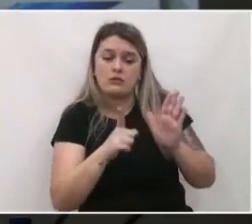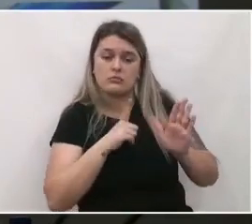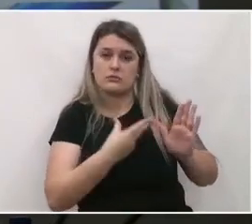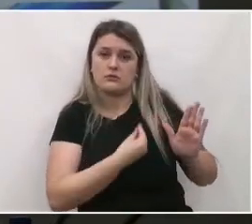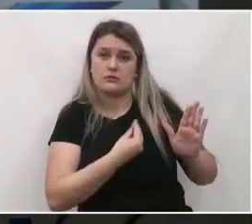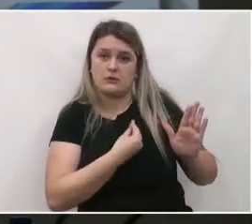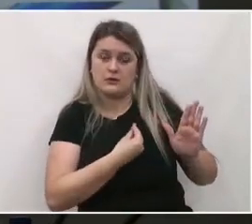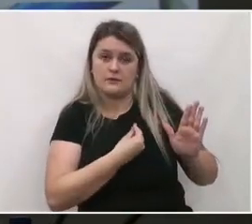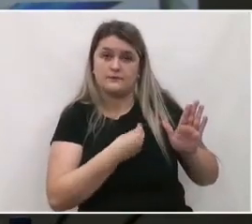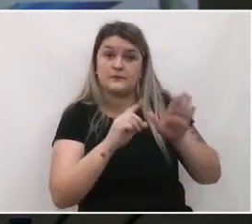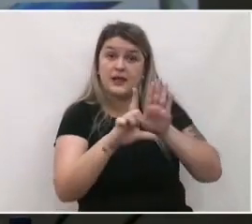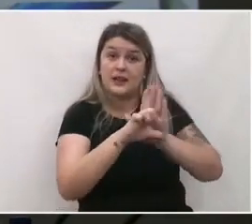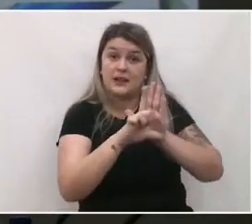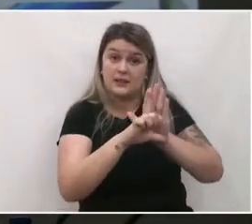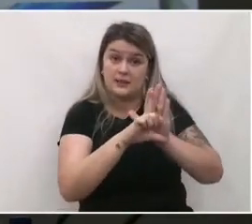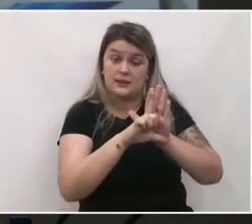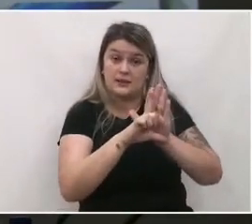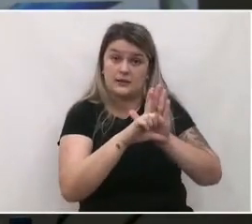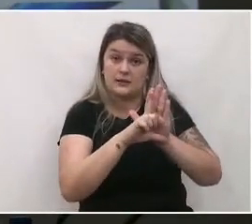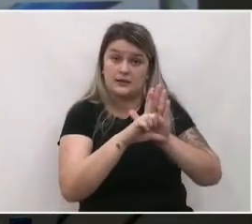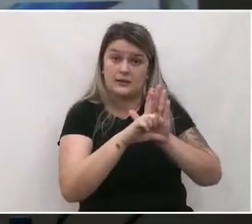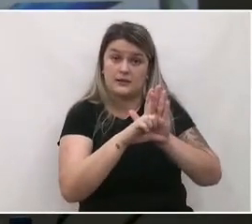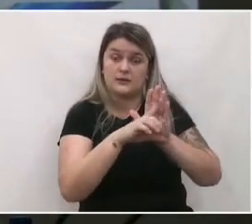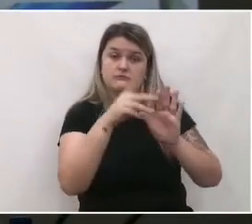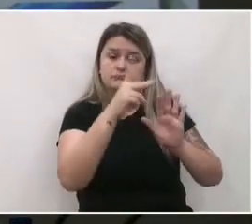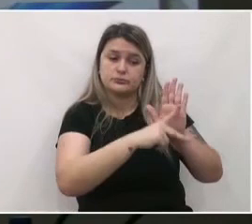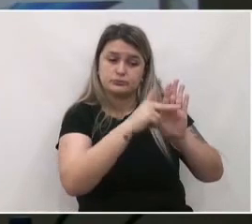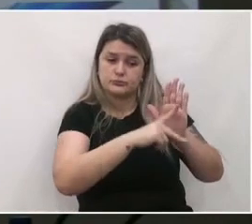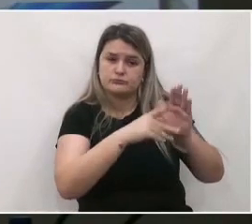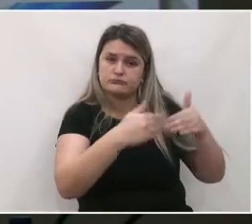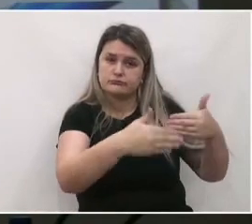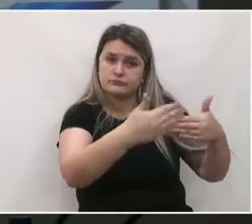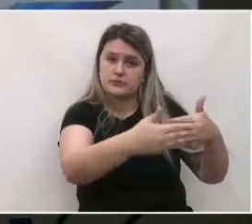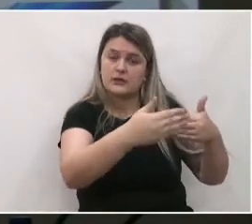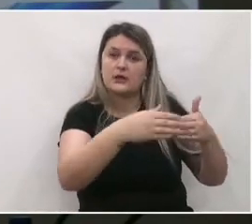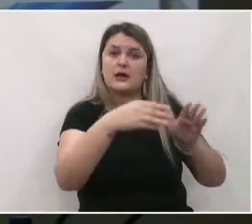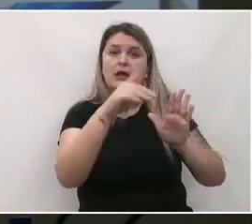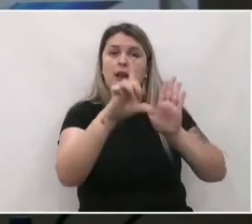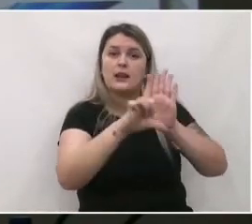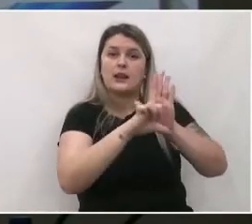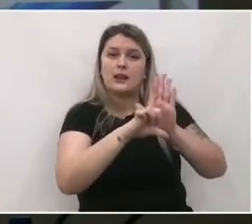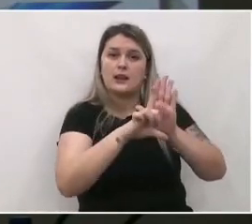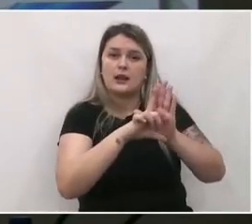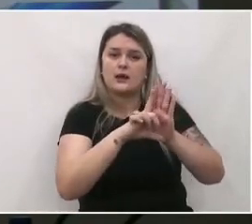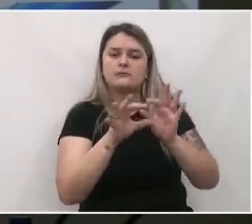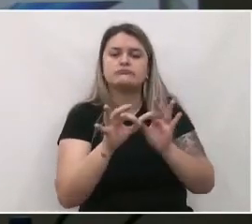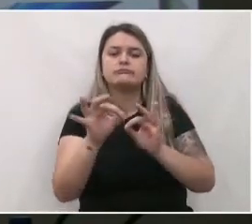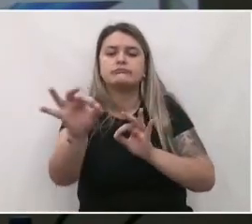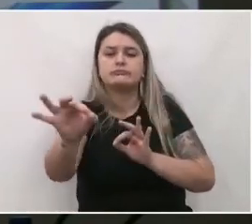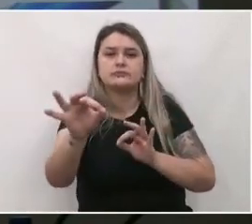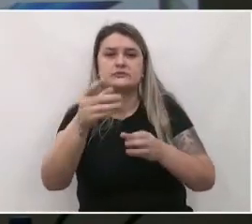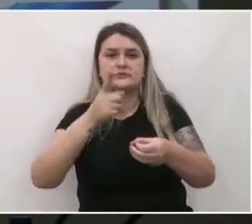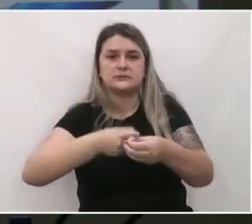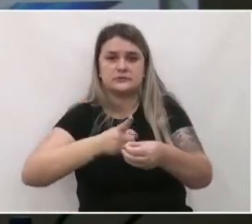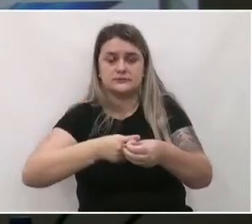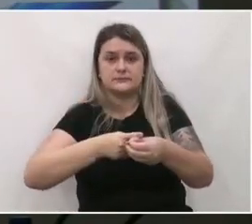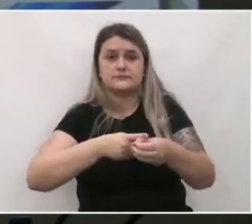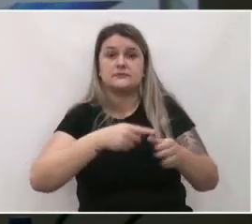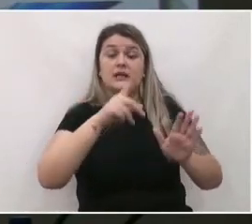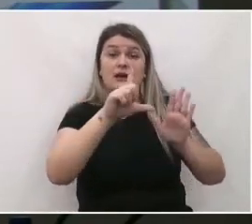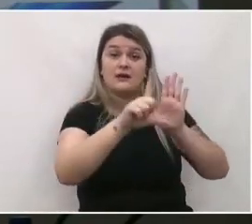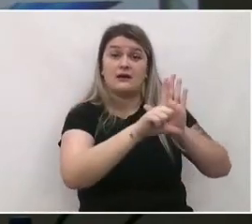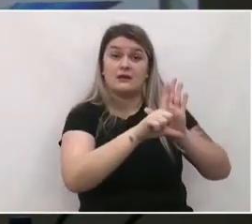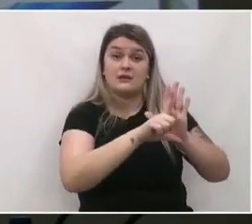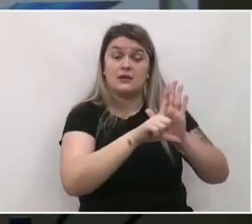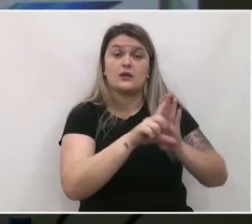que seria a minuta da lei do plano diretor, a minuta da lei dos perímetros urbanos, a minuta